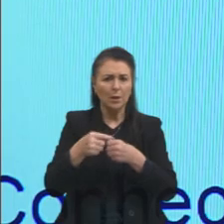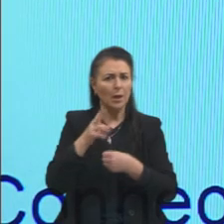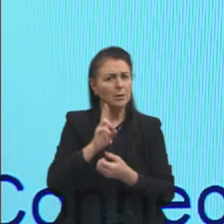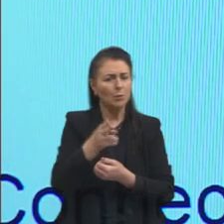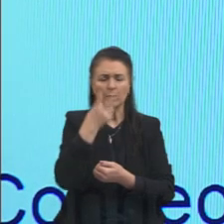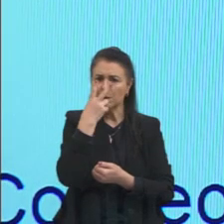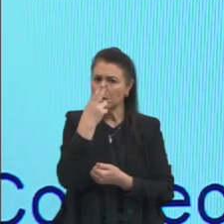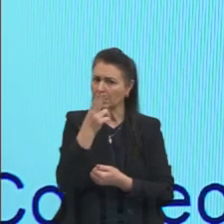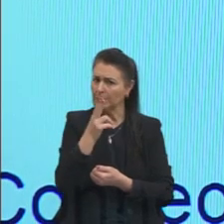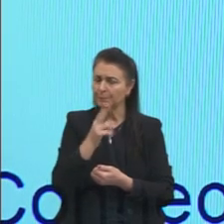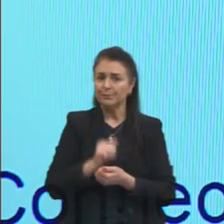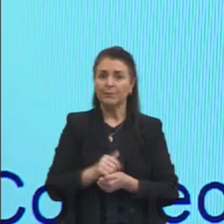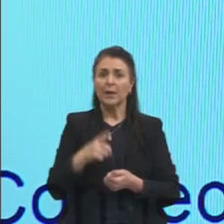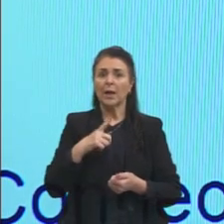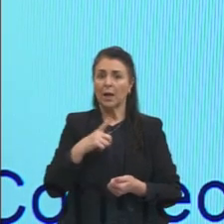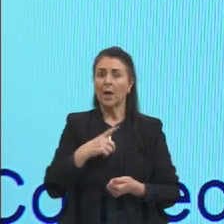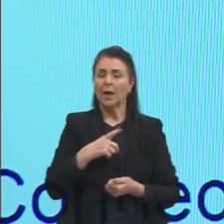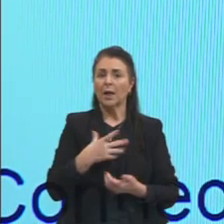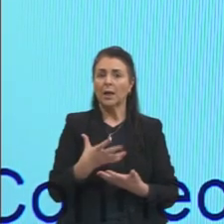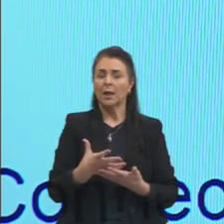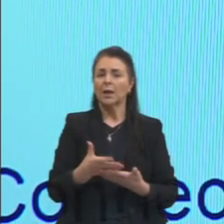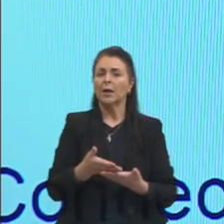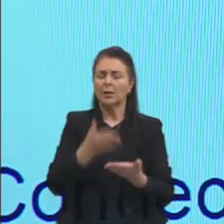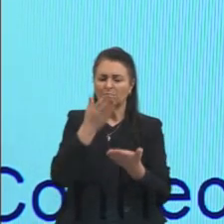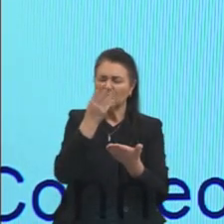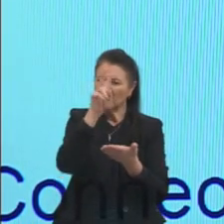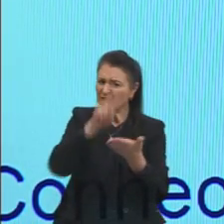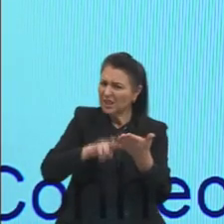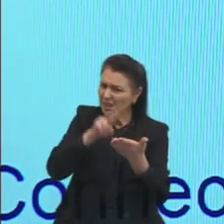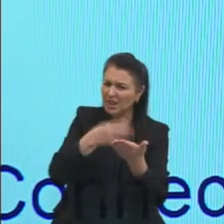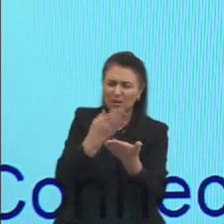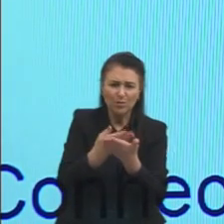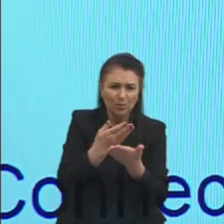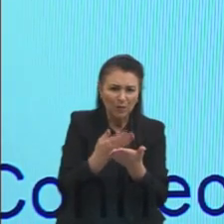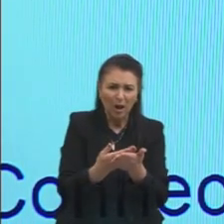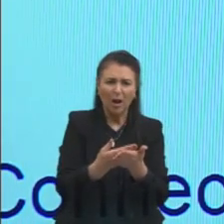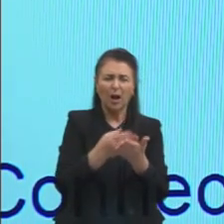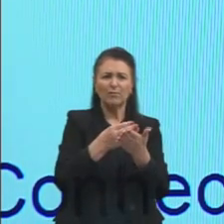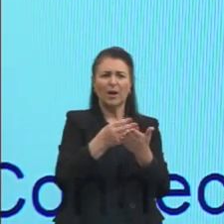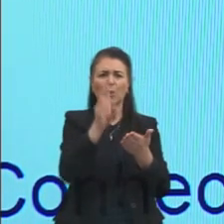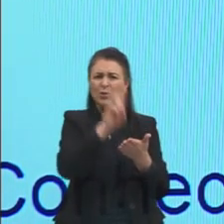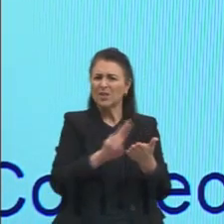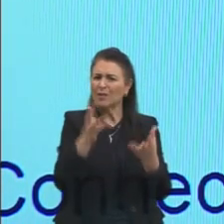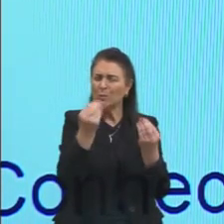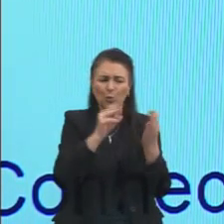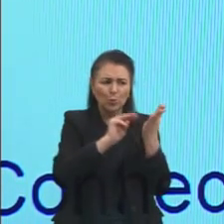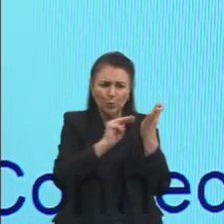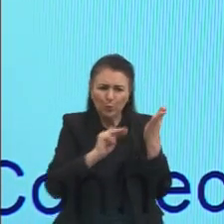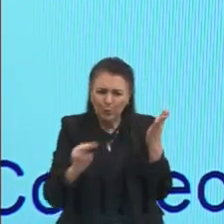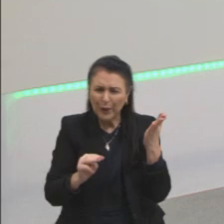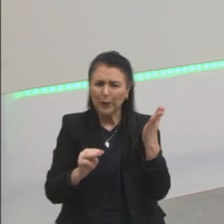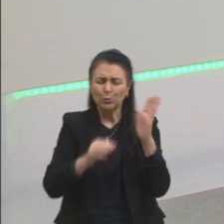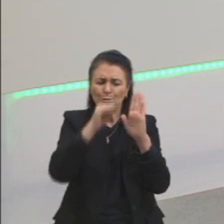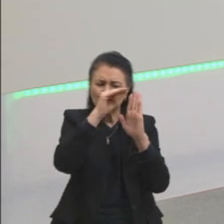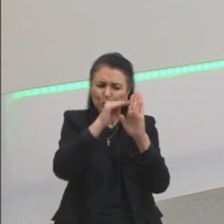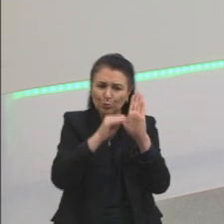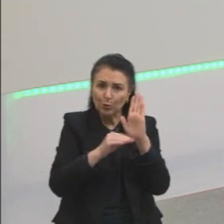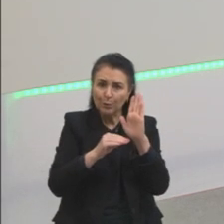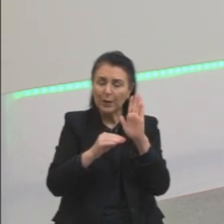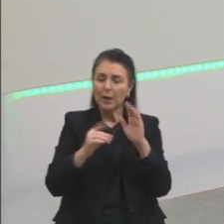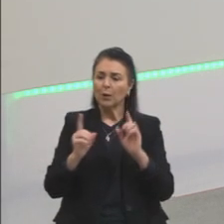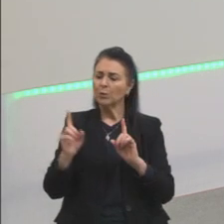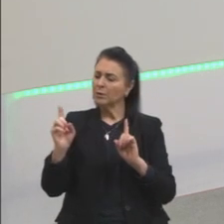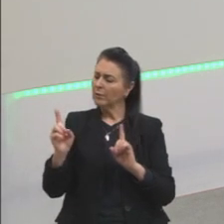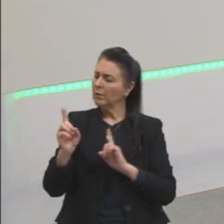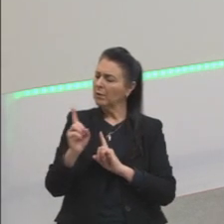universidade, um camarada muito metódico, dizem, claro, com exageros, que em suas caminhadas as pessoas